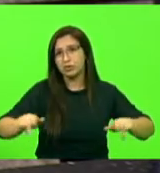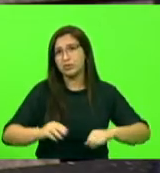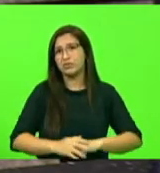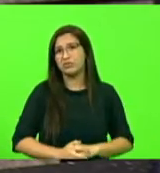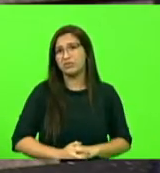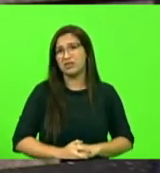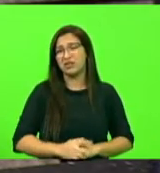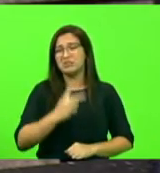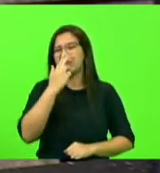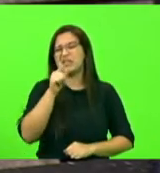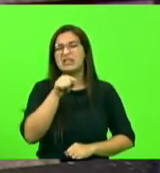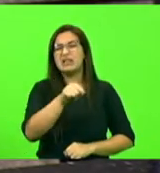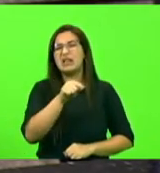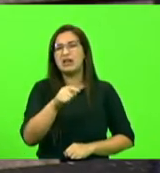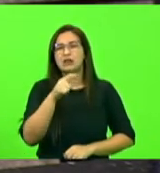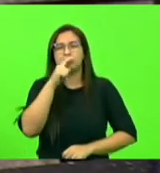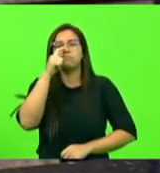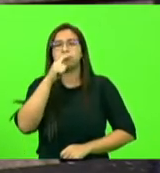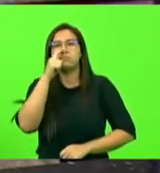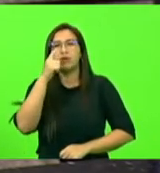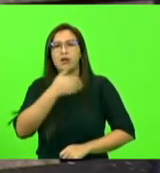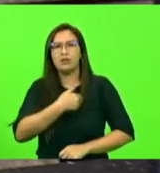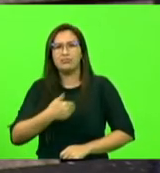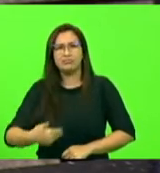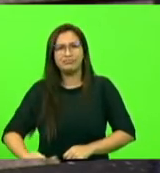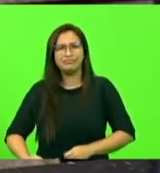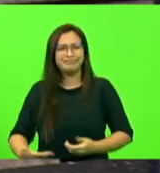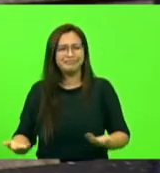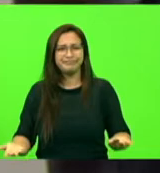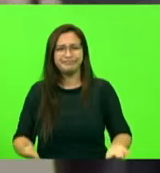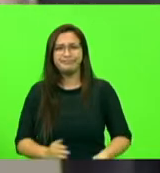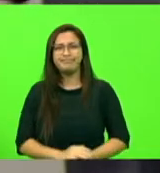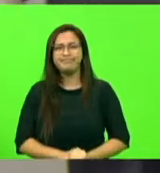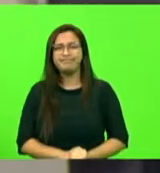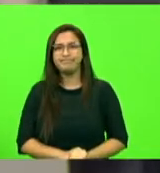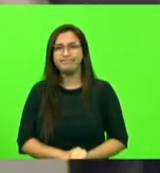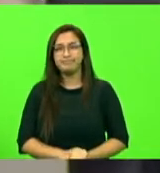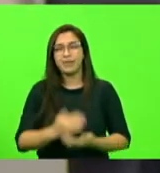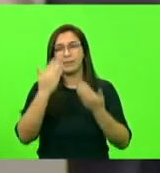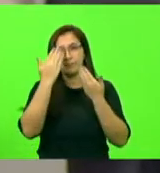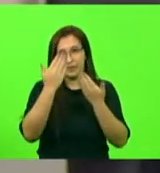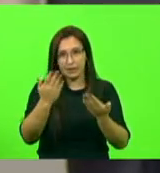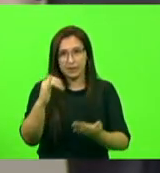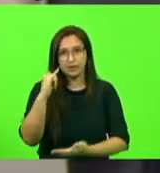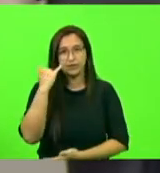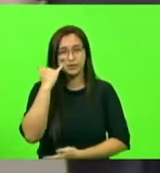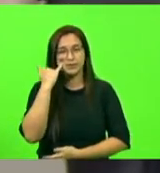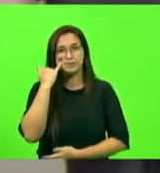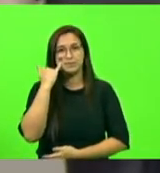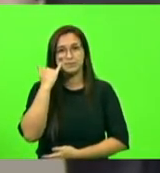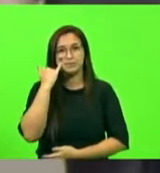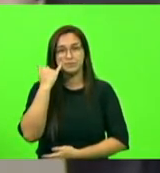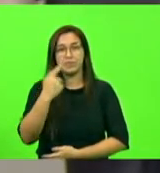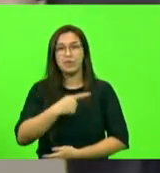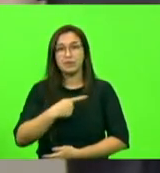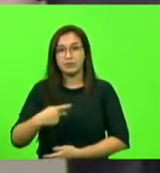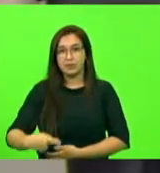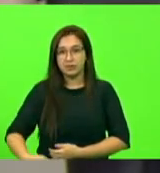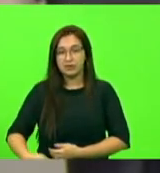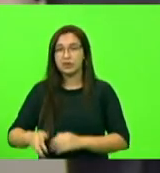de vaidades desse governo. Obrigado, deputado G.C. essa presidência já